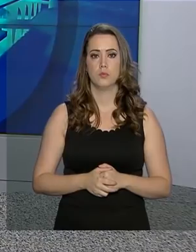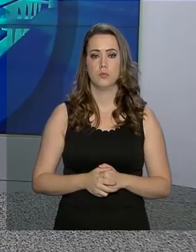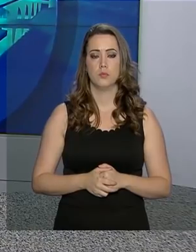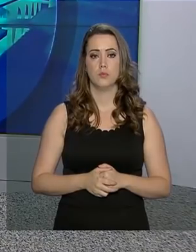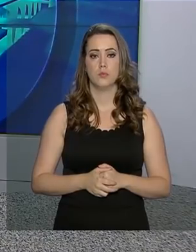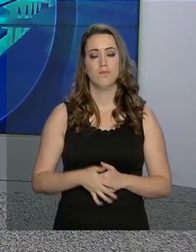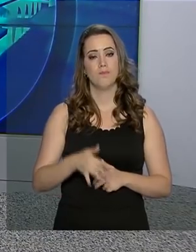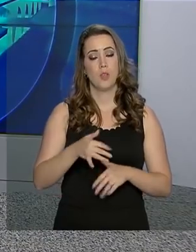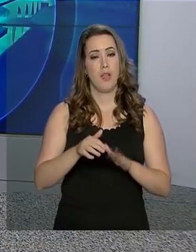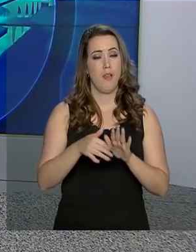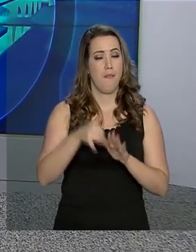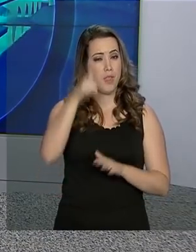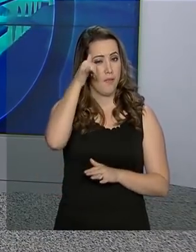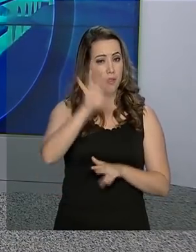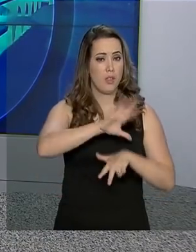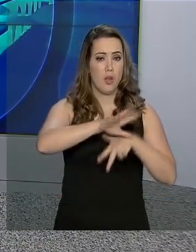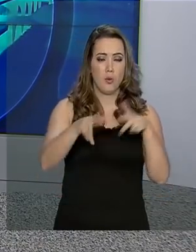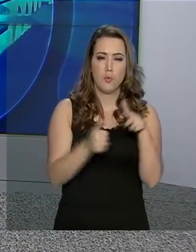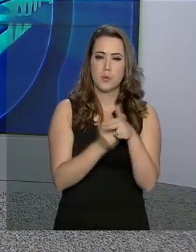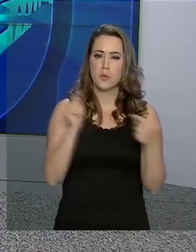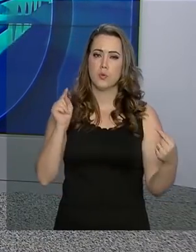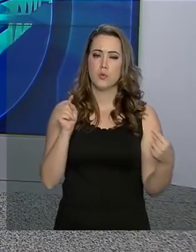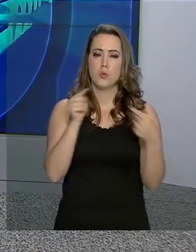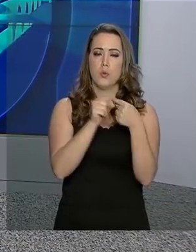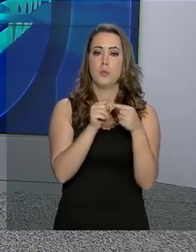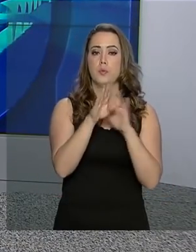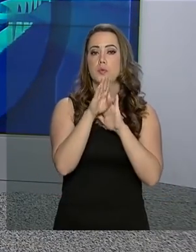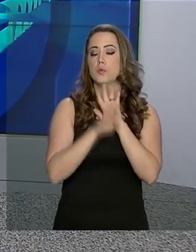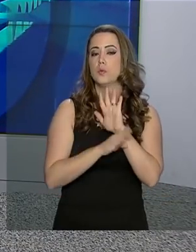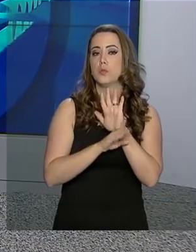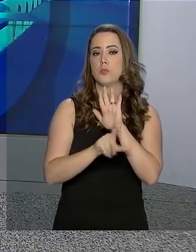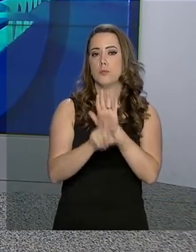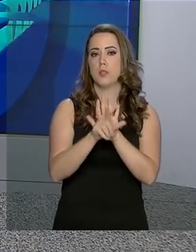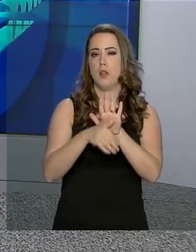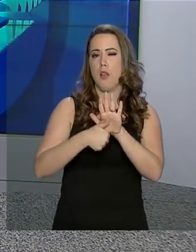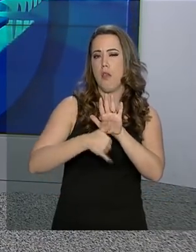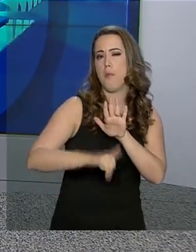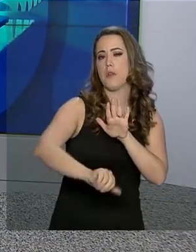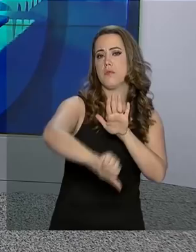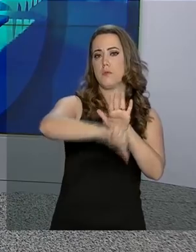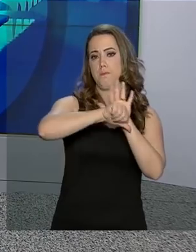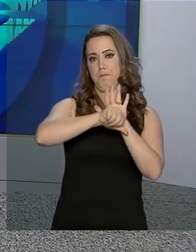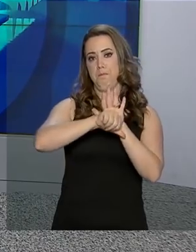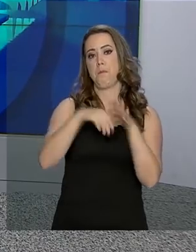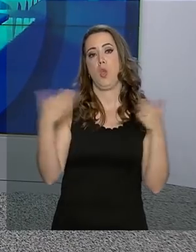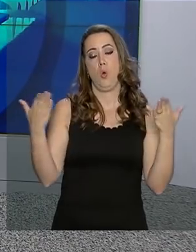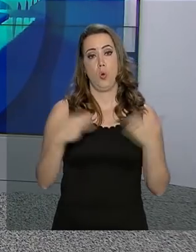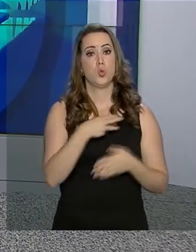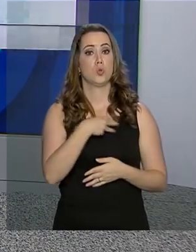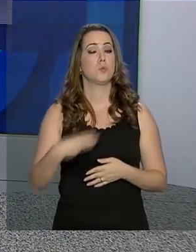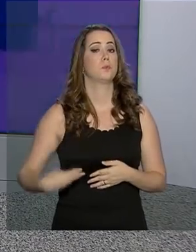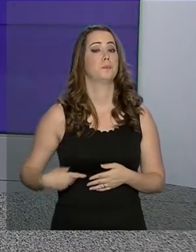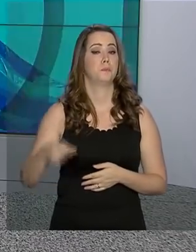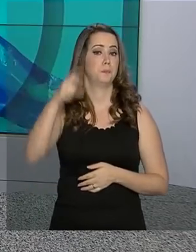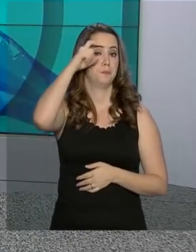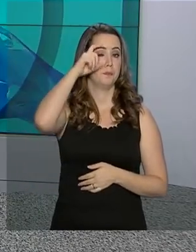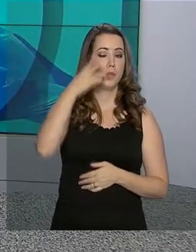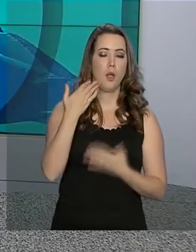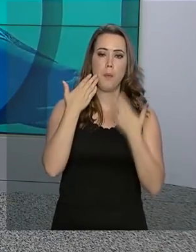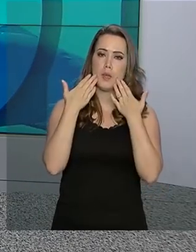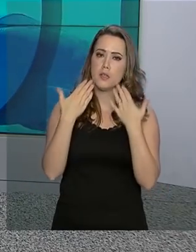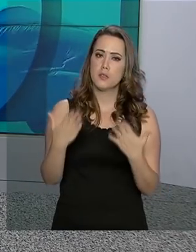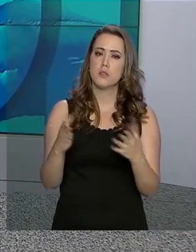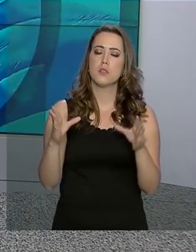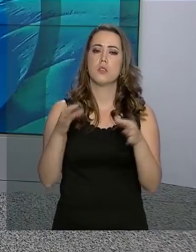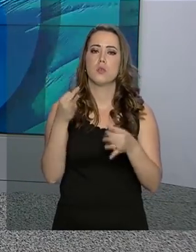E o combate à corrupção é uma das metas do projeto de lei anticrime. Hoje, o ministro Sérgio Moro apresentou o texto